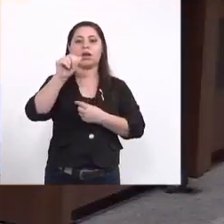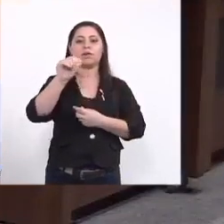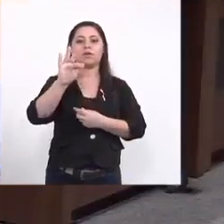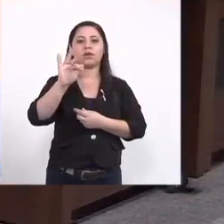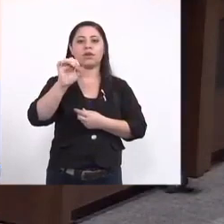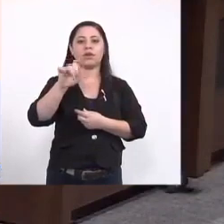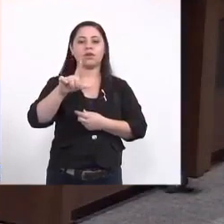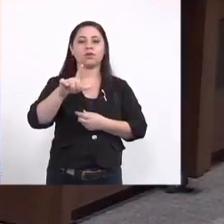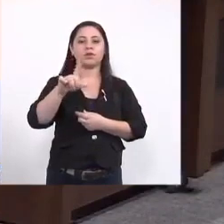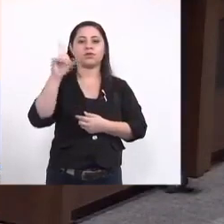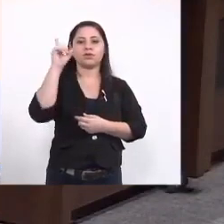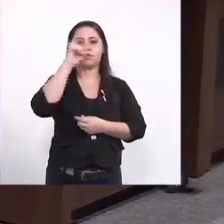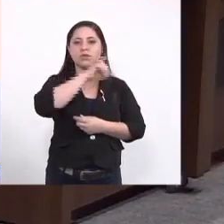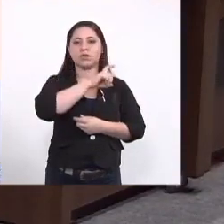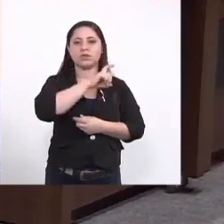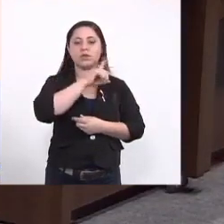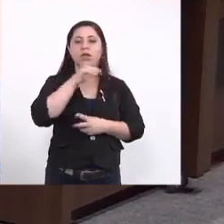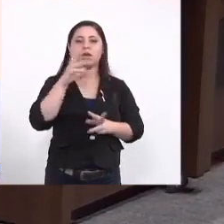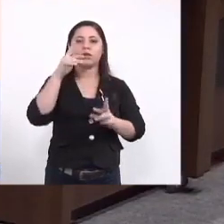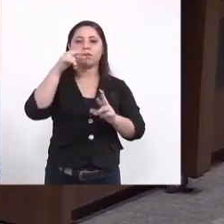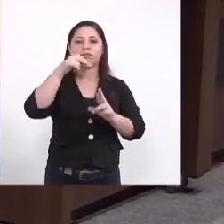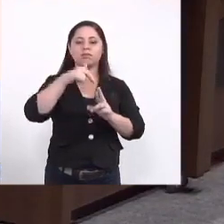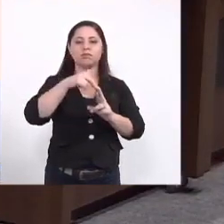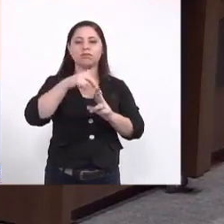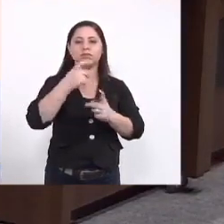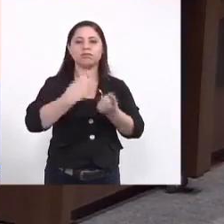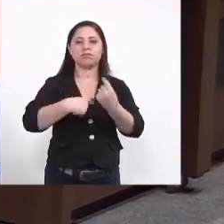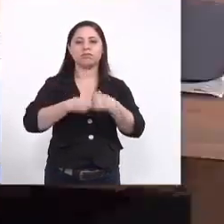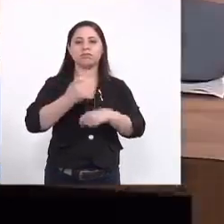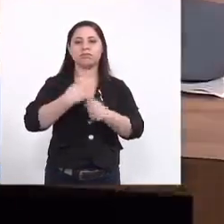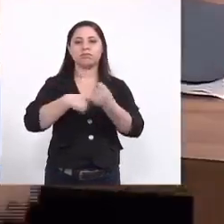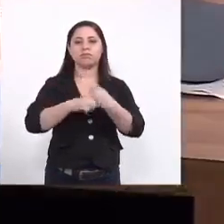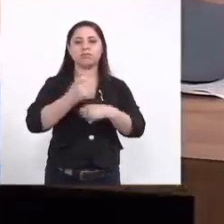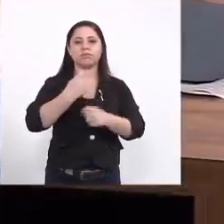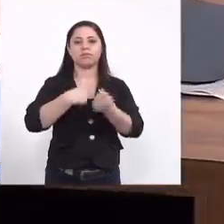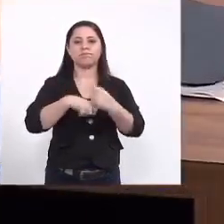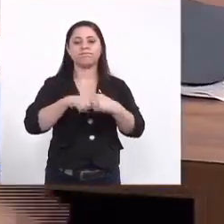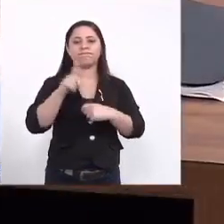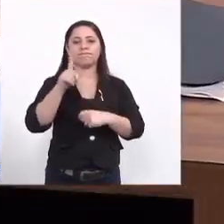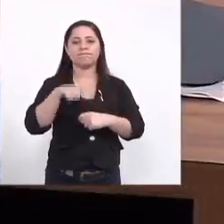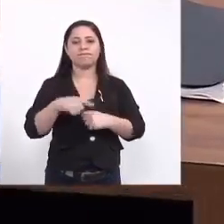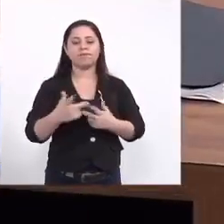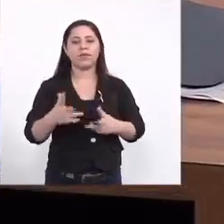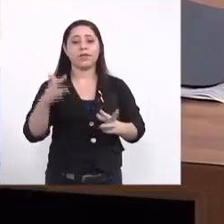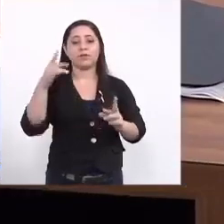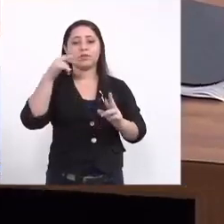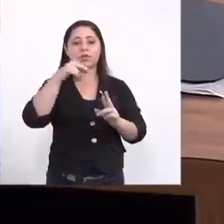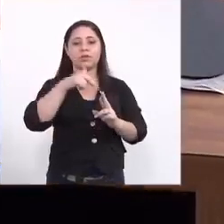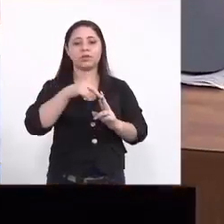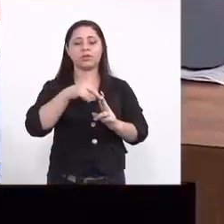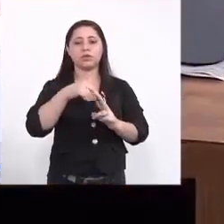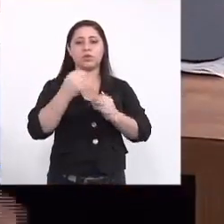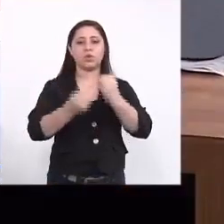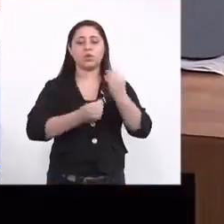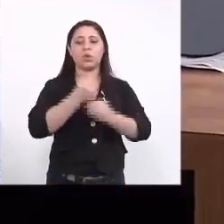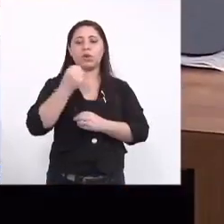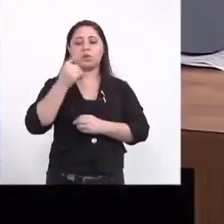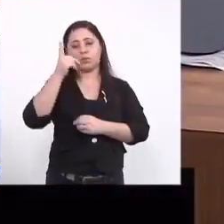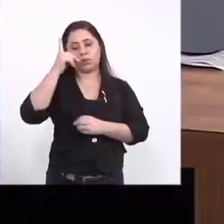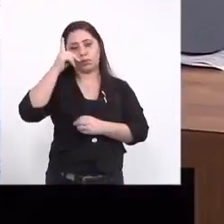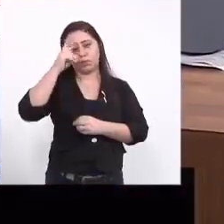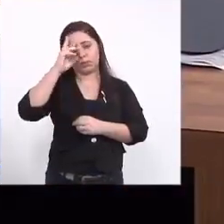difícil hoje ele vai representar a gestão e é um dos caras eu represento ele como presidente do meu